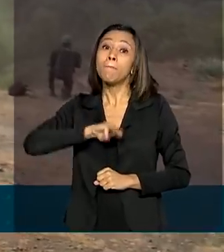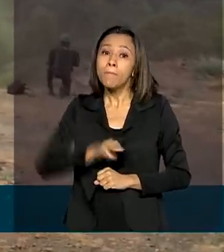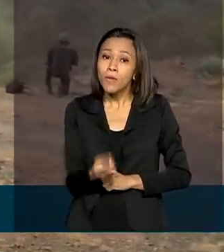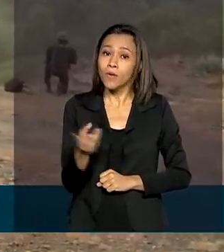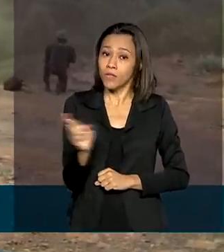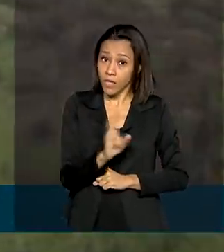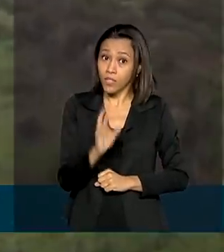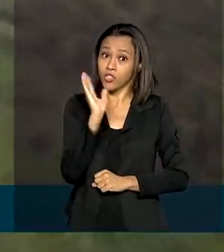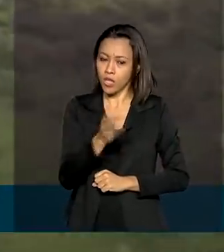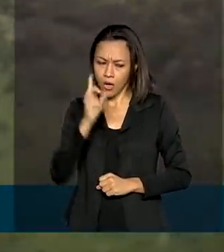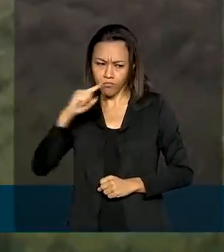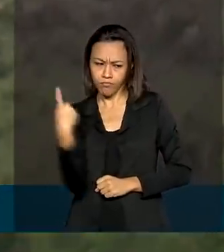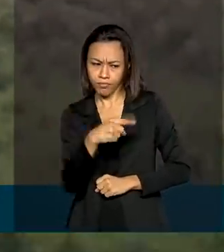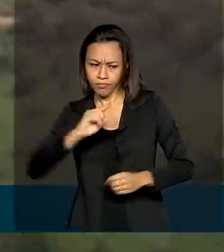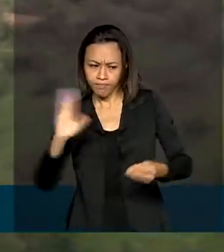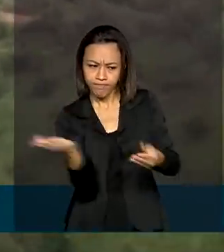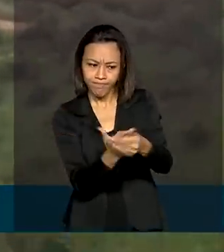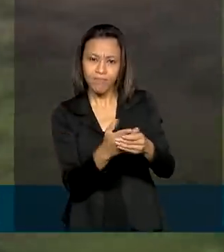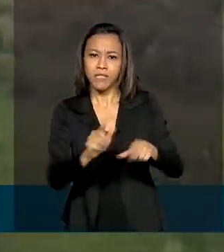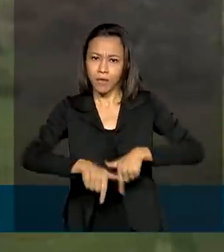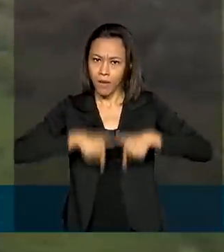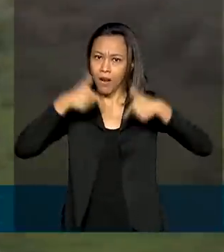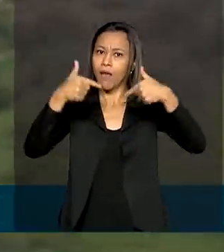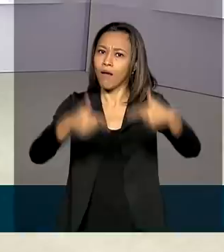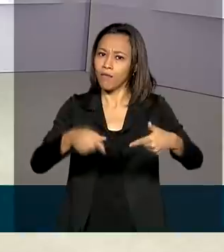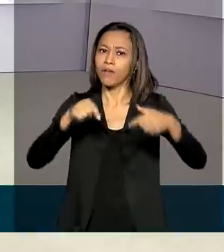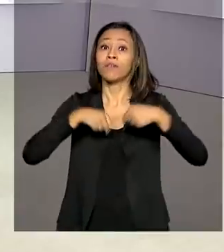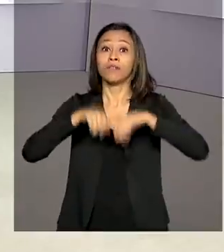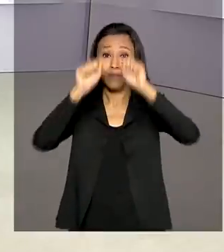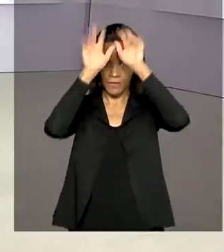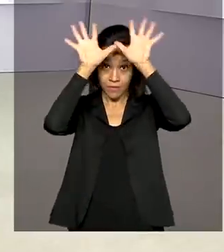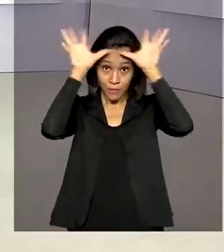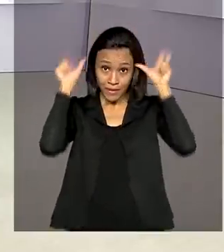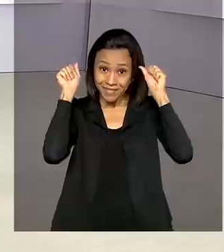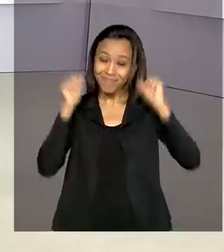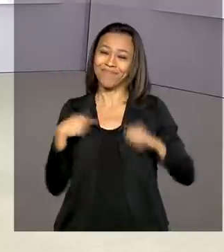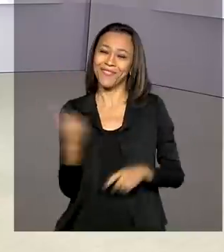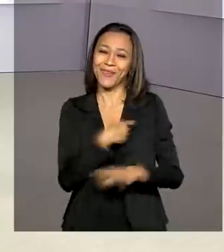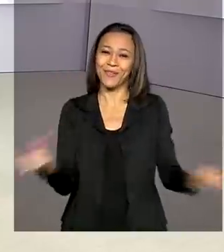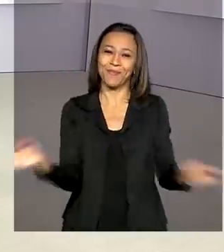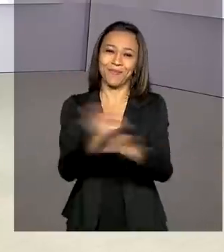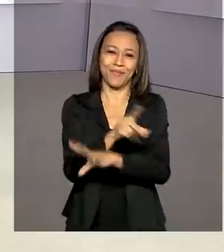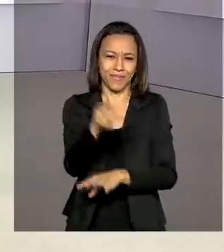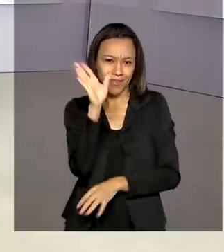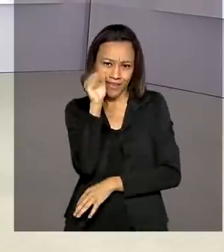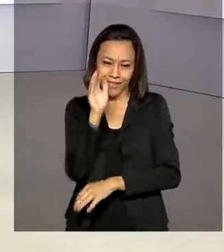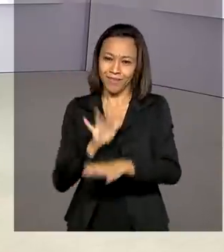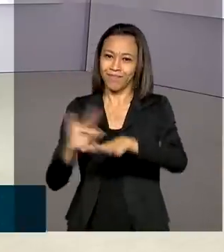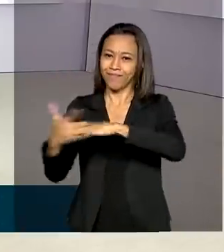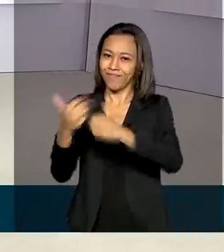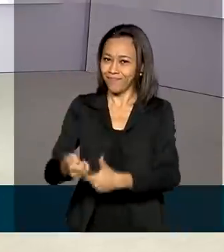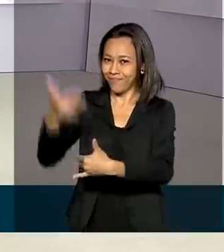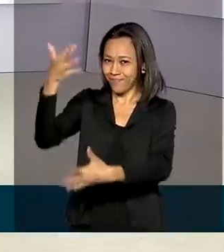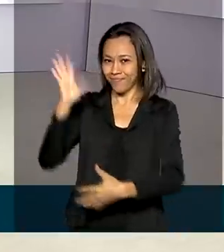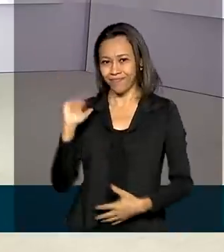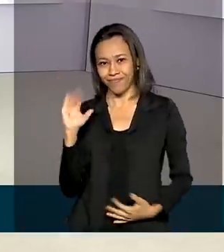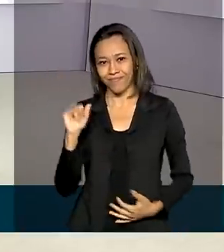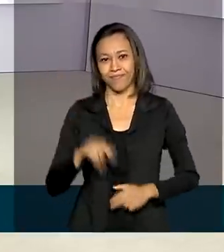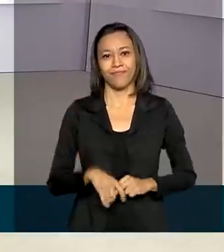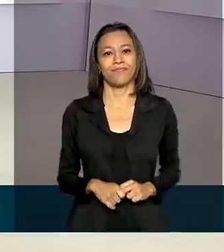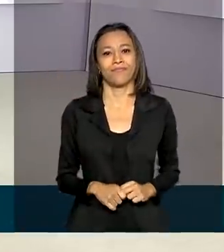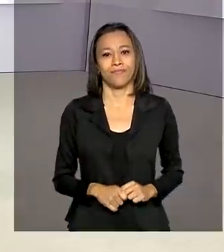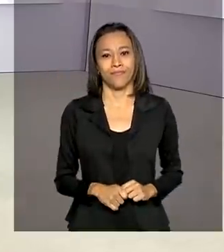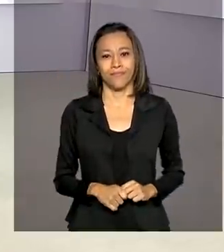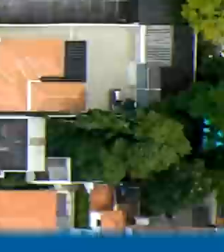multas a infratores que atuavam no Acre. A gente fica por aqui. Nos acompanhem pelas redes sociais. Até a próxima!